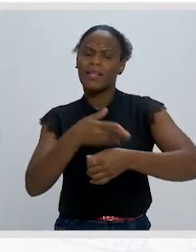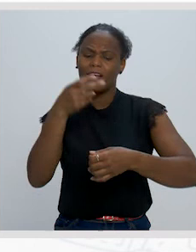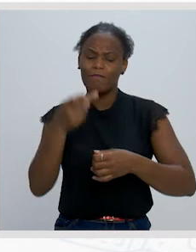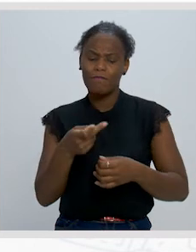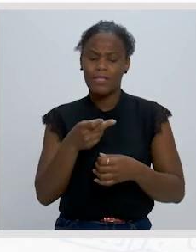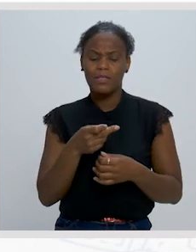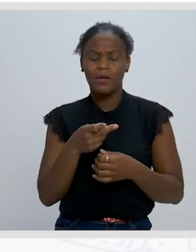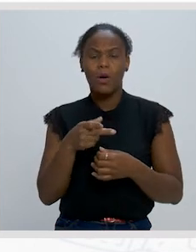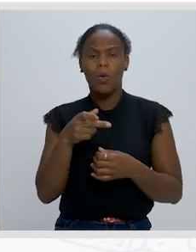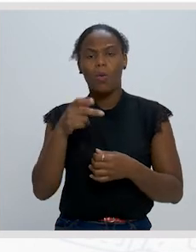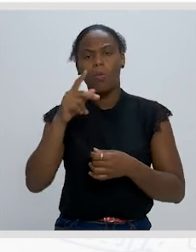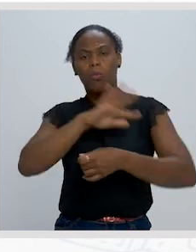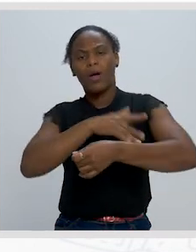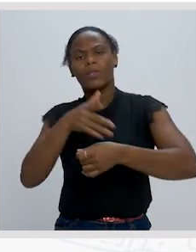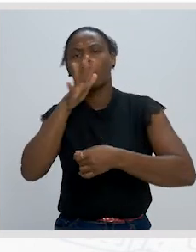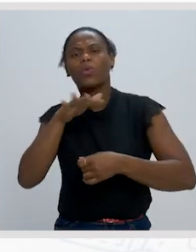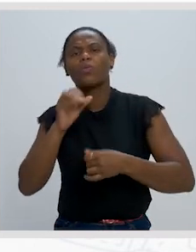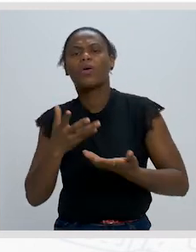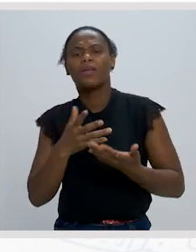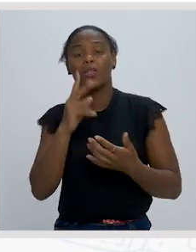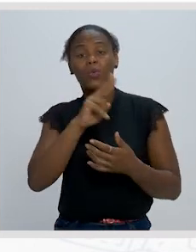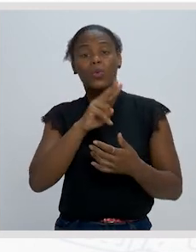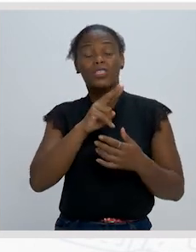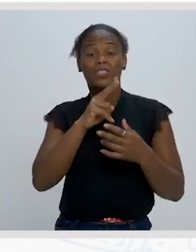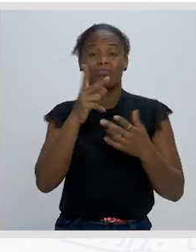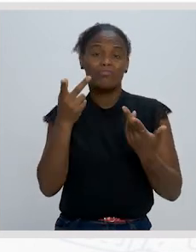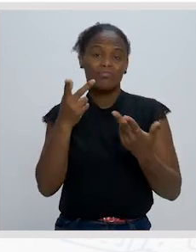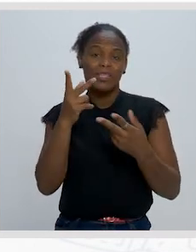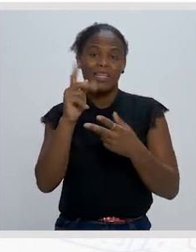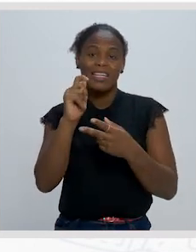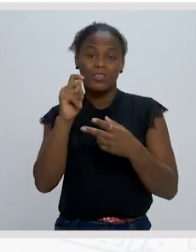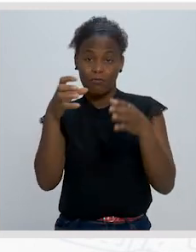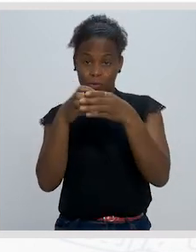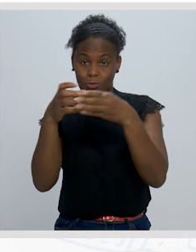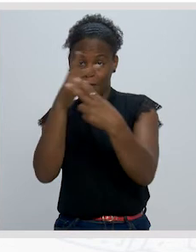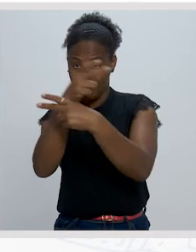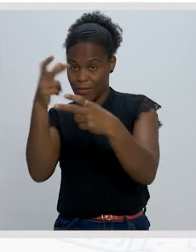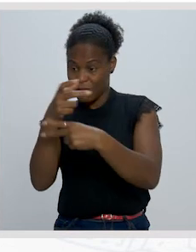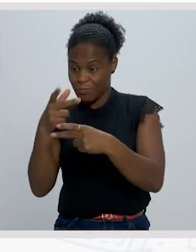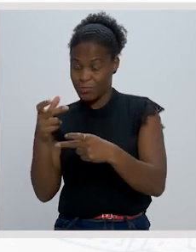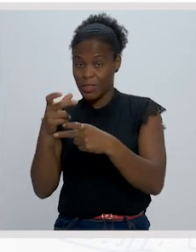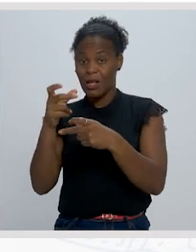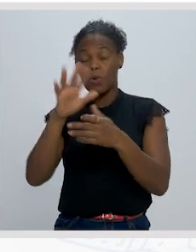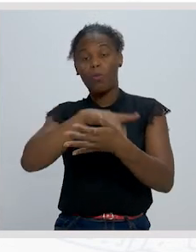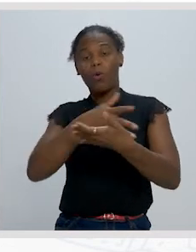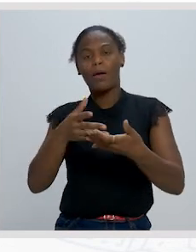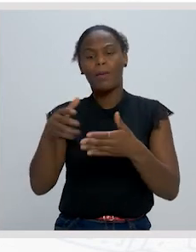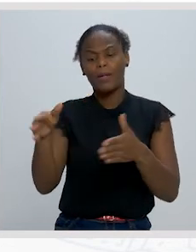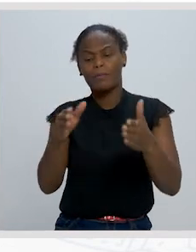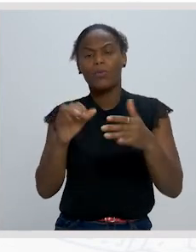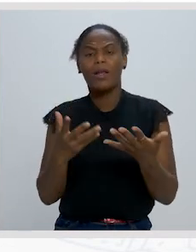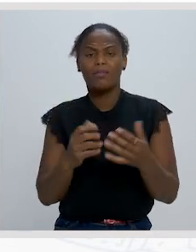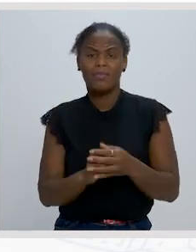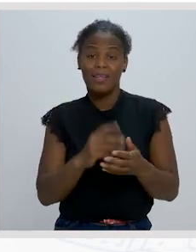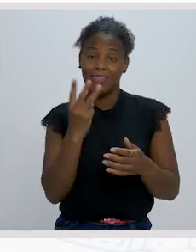utilizou o poeta 2 que tipos de estrofes compõem o poema Caminho 3 identifica as grimas